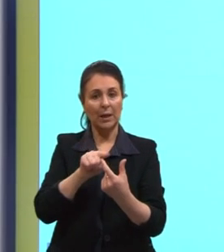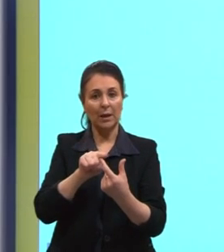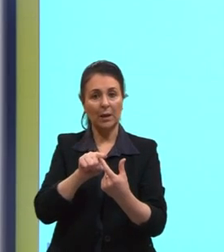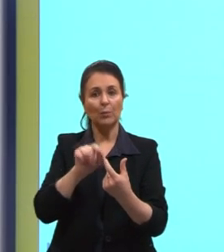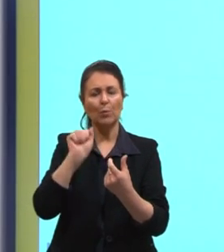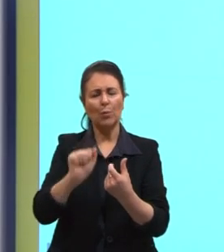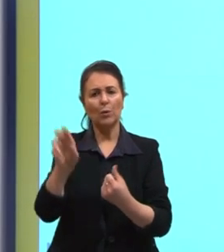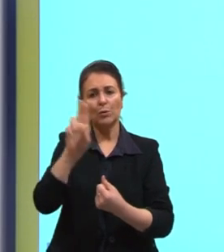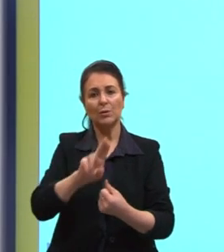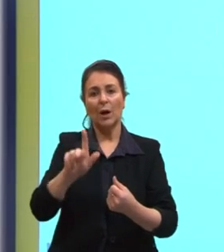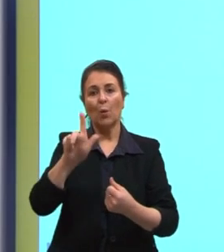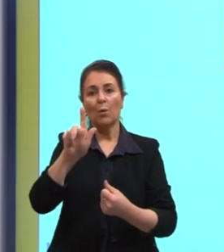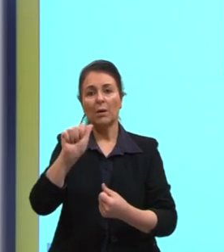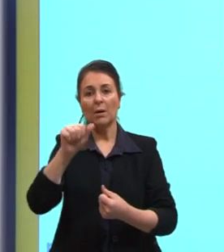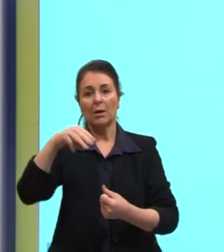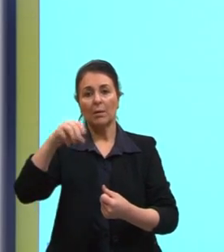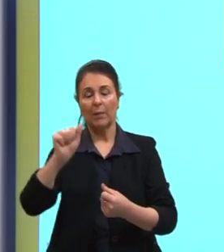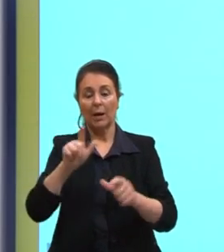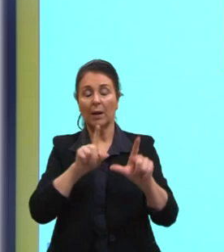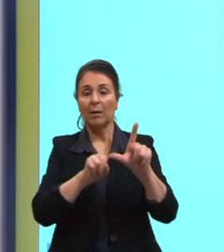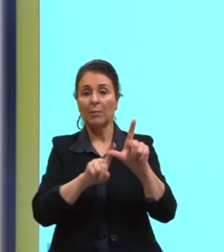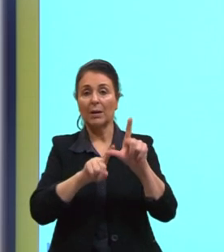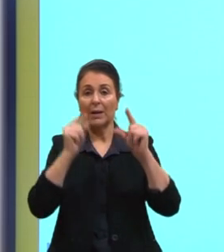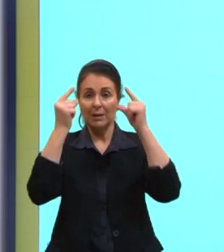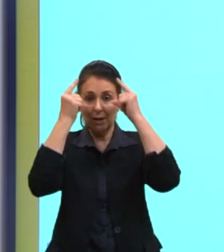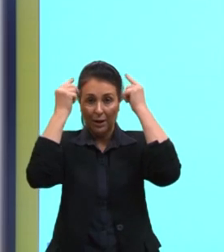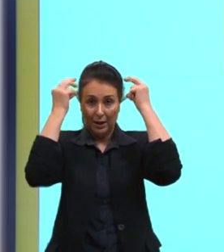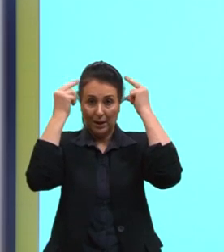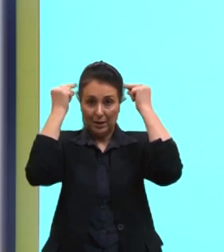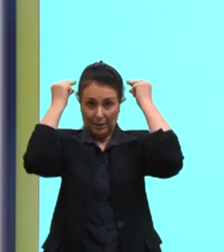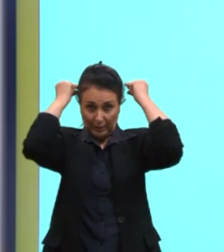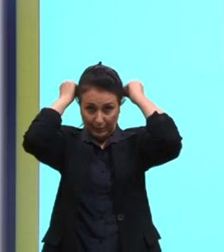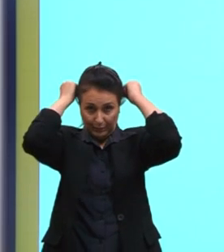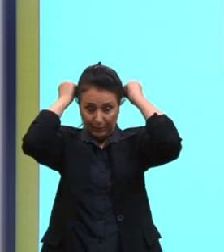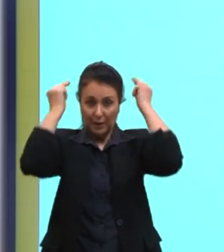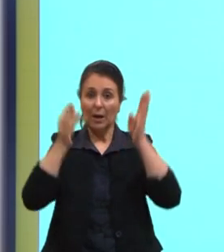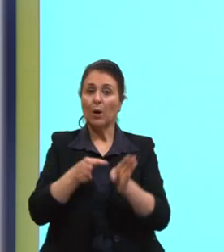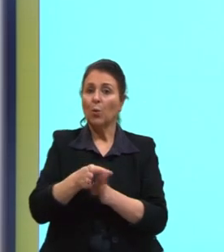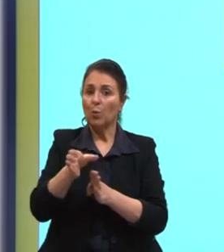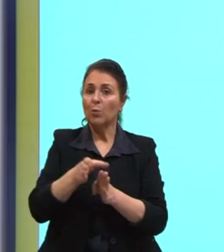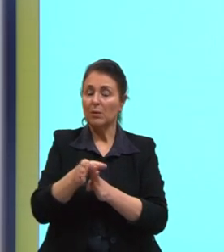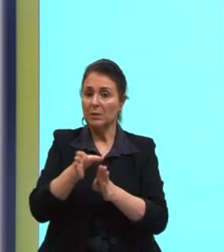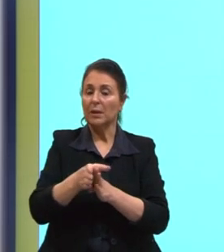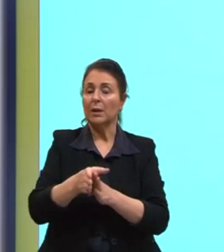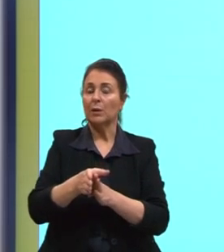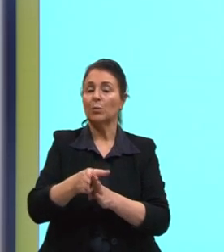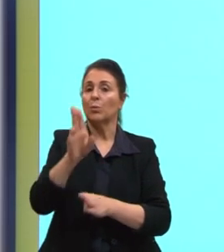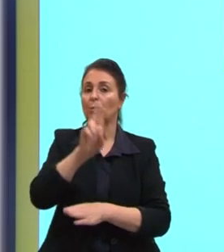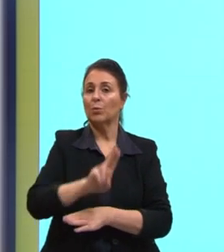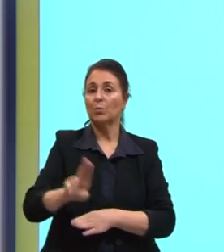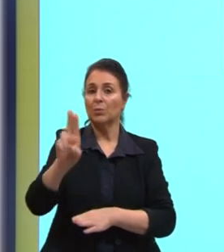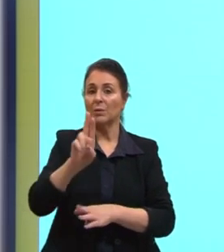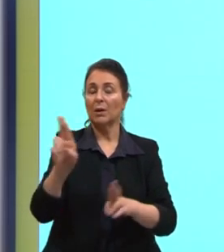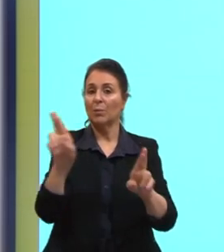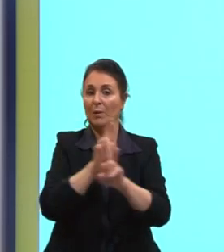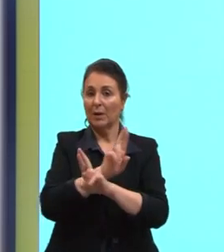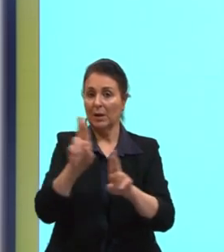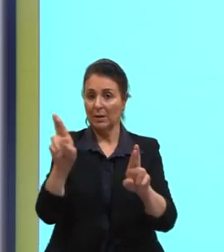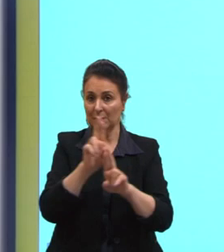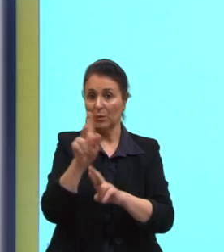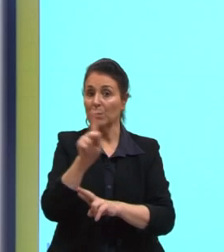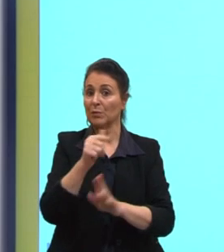chamar de gama, que é uma letra grega também. Mas, de novo, aconselho vocês a usarem essa relação de cima aqui.